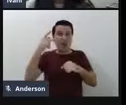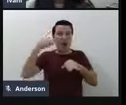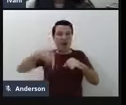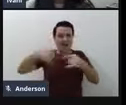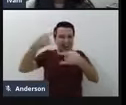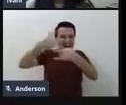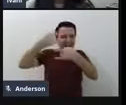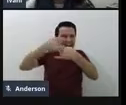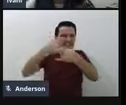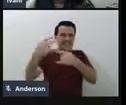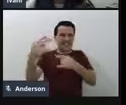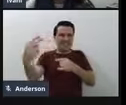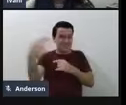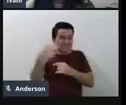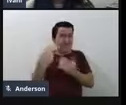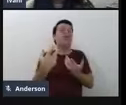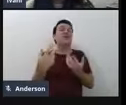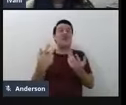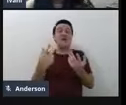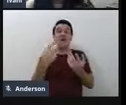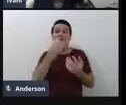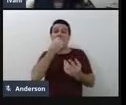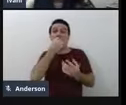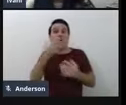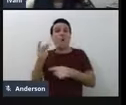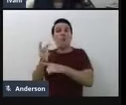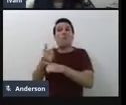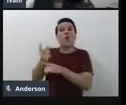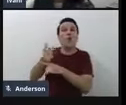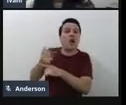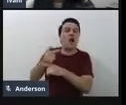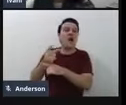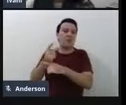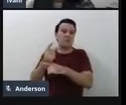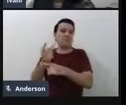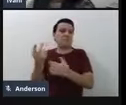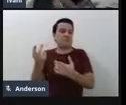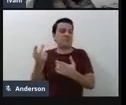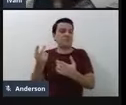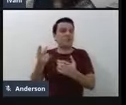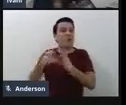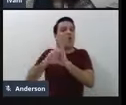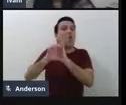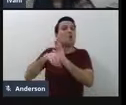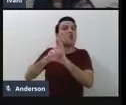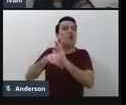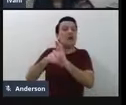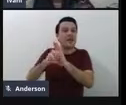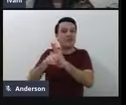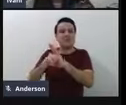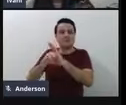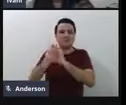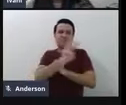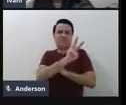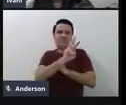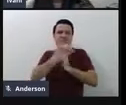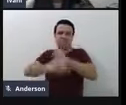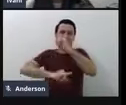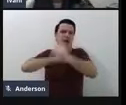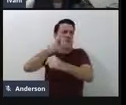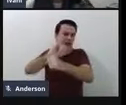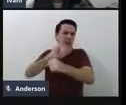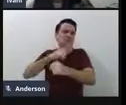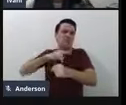conhecimento do conceito em si, e na internet, enfim, tem os